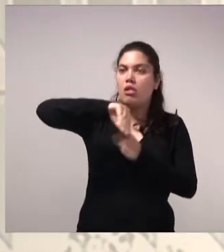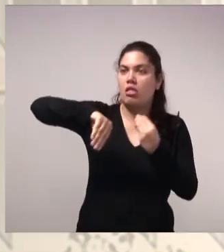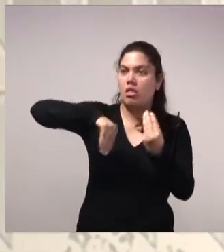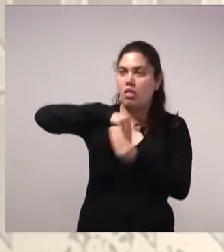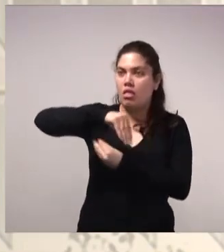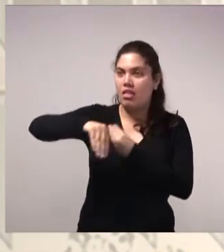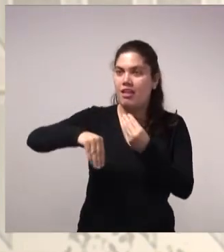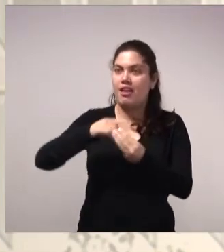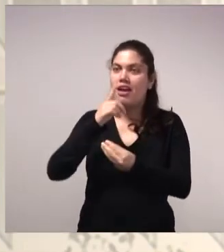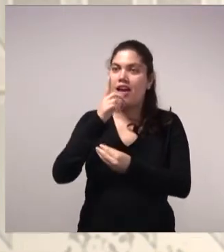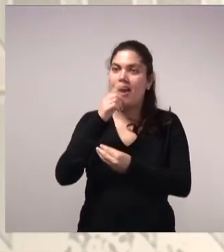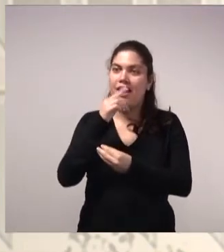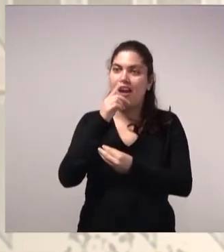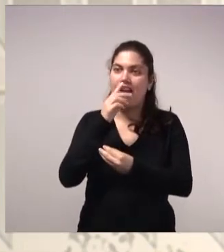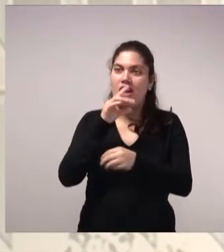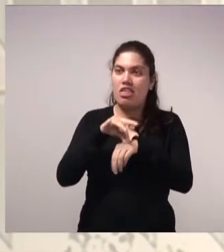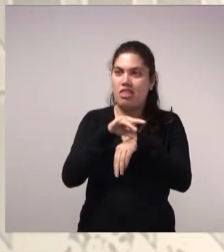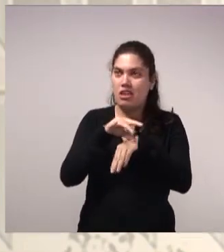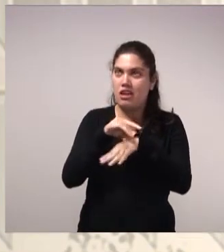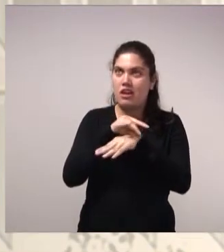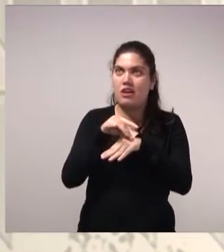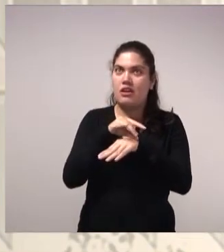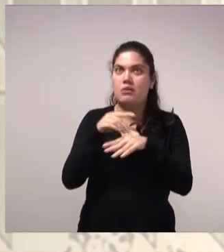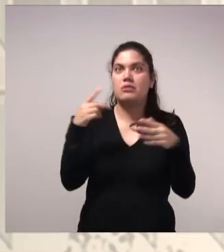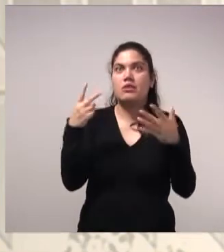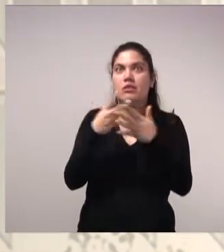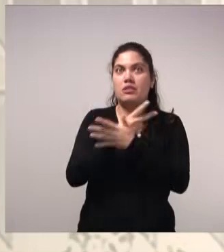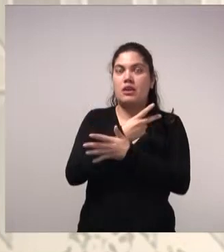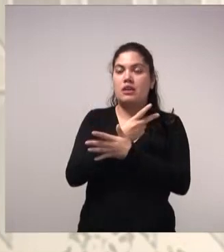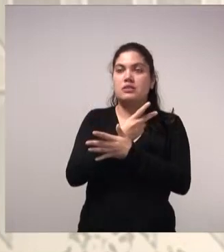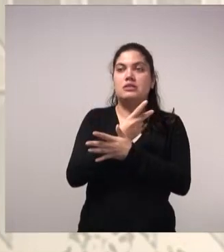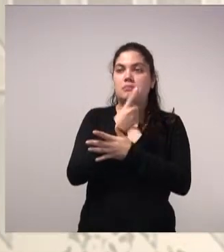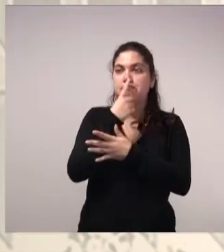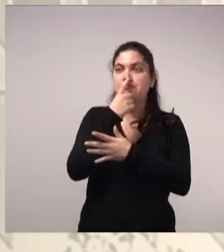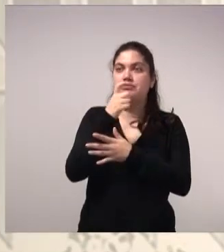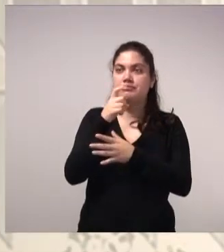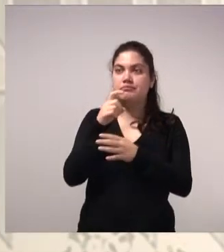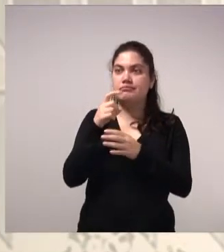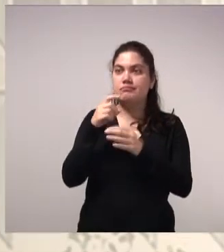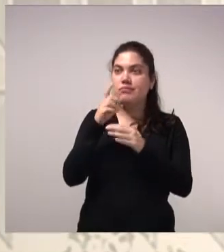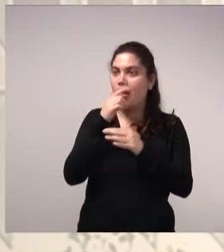negras, esse efluente com contaminação fecal. Fizemos essa análise.